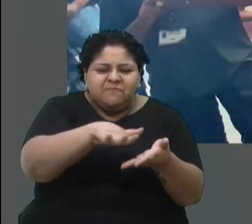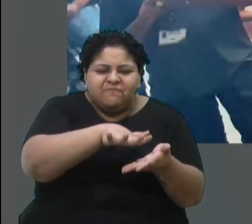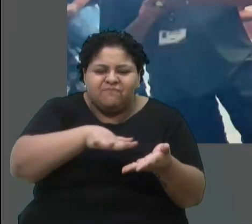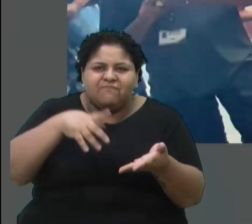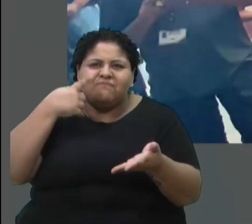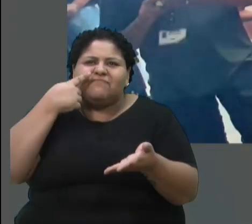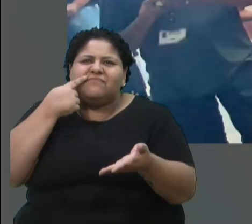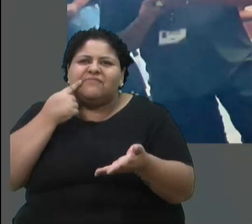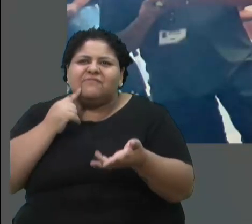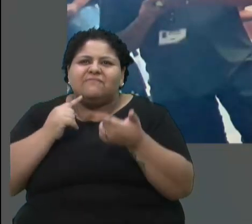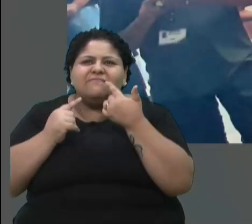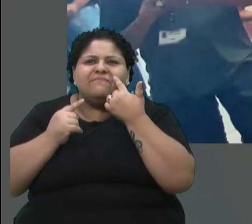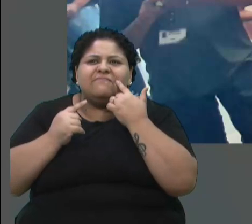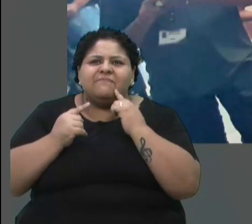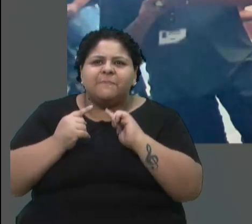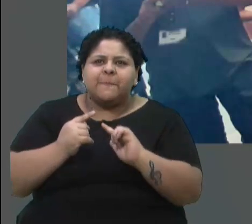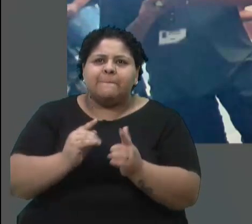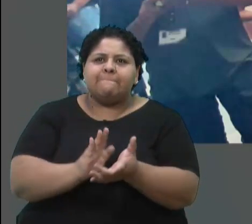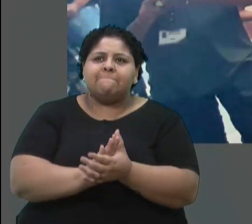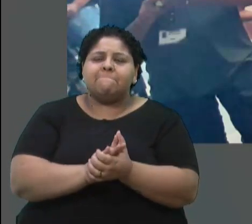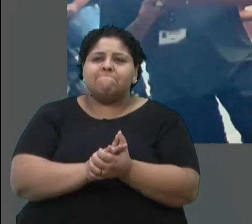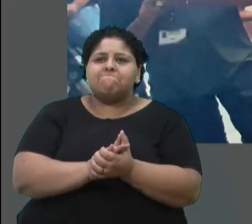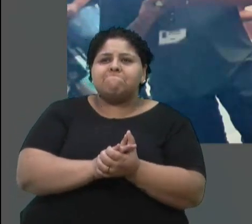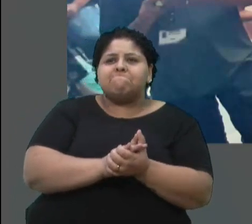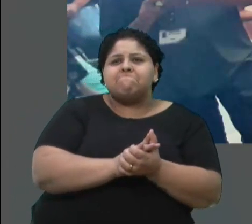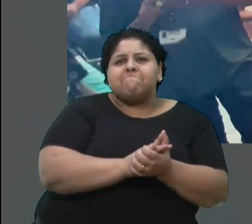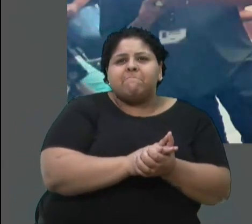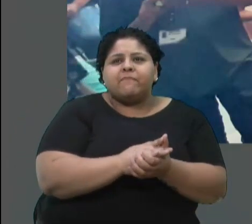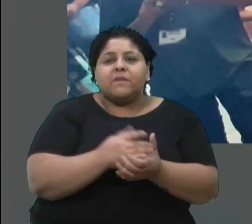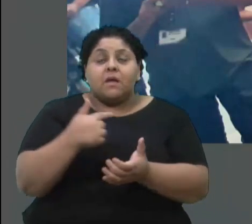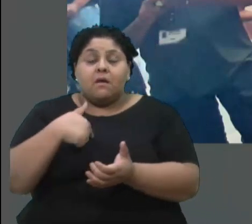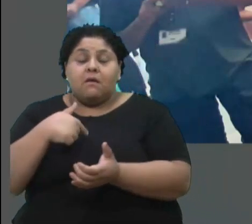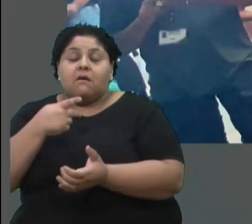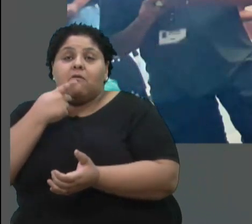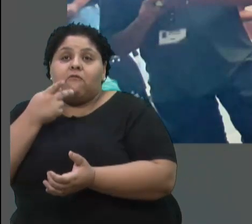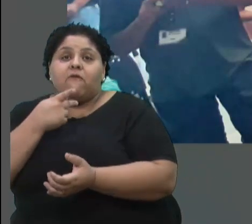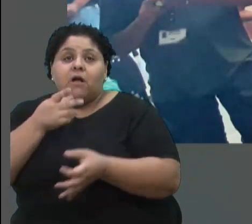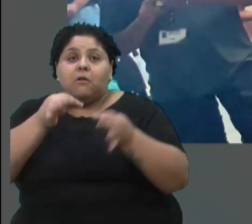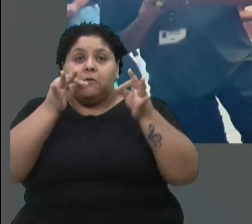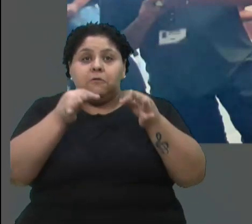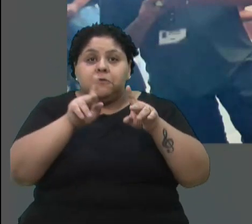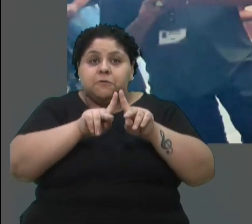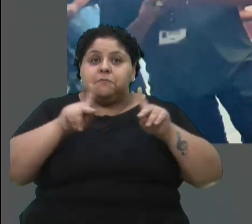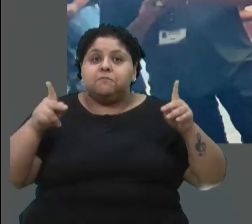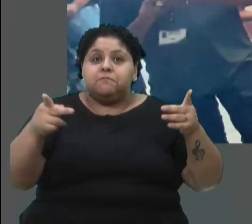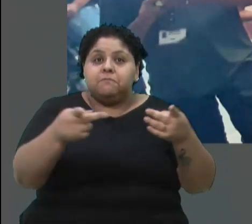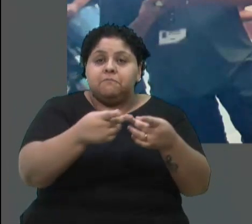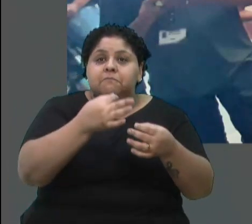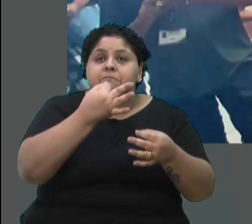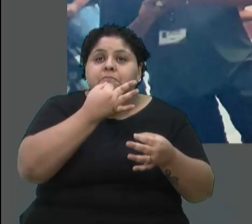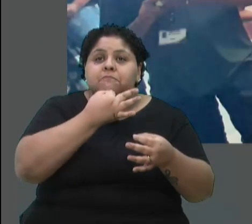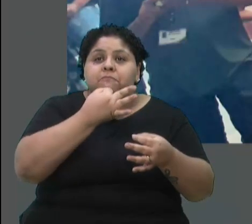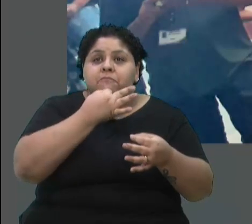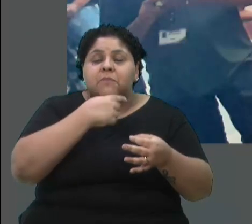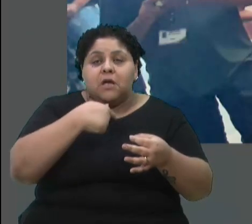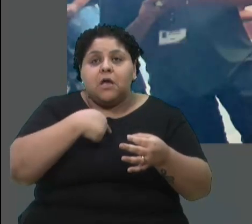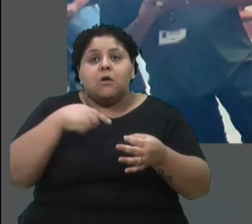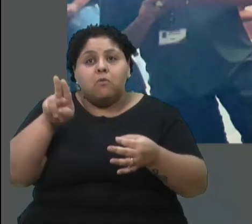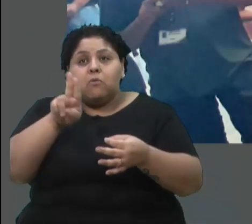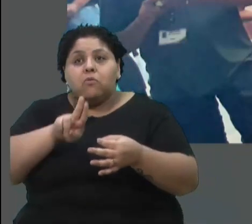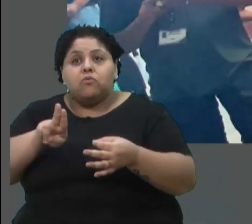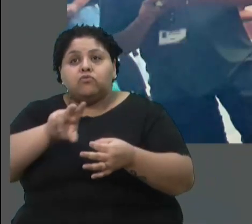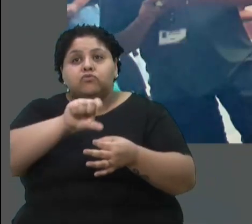no chão. Eu falo com propriedade, população caixense, imprensa, porque eu sou um usuário do SUS.